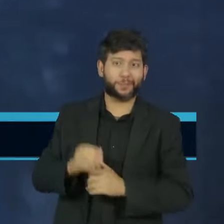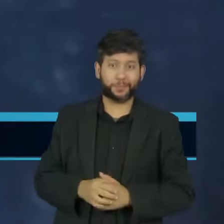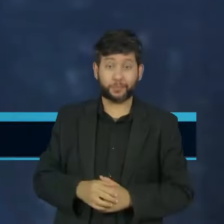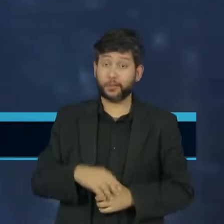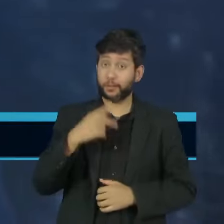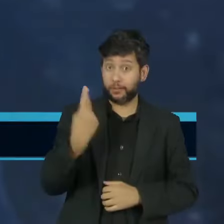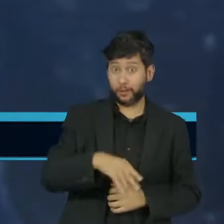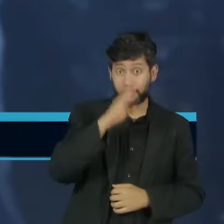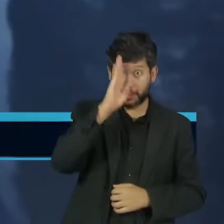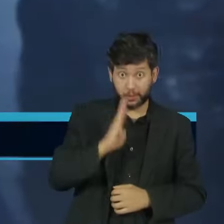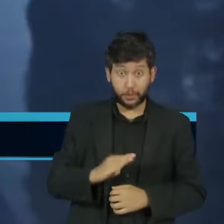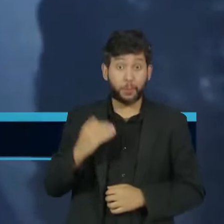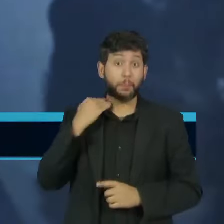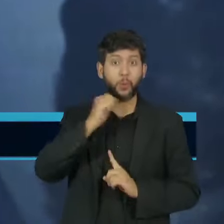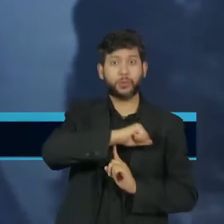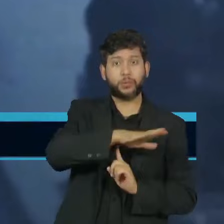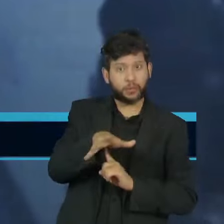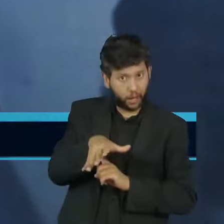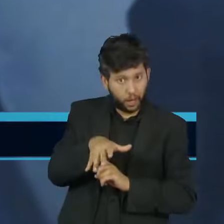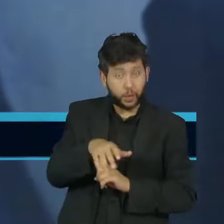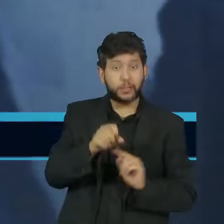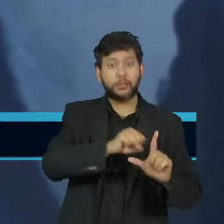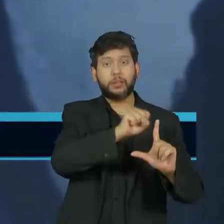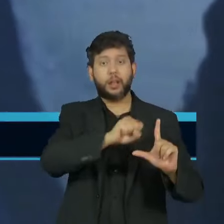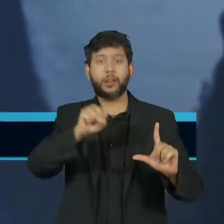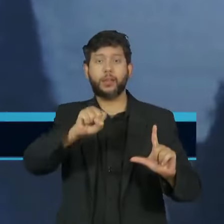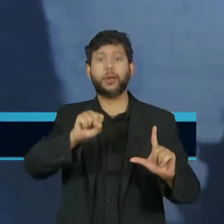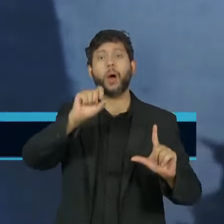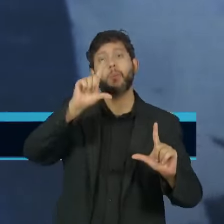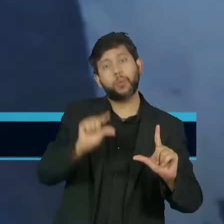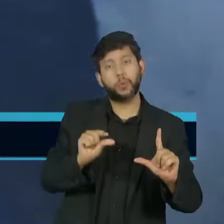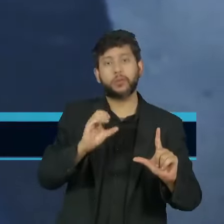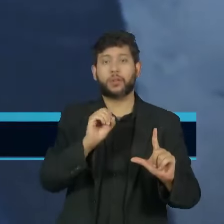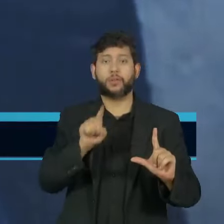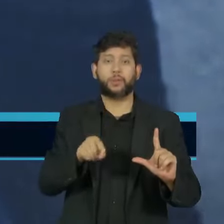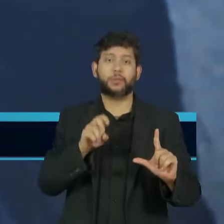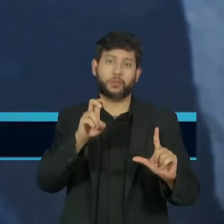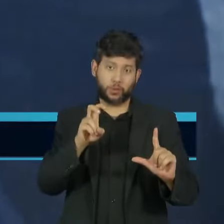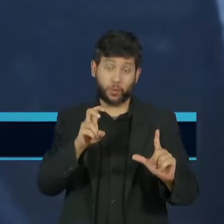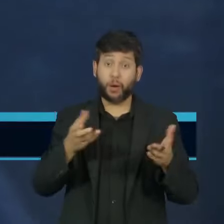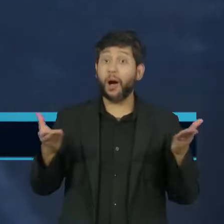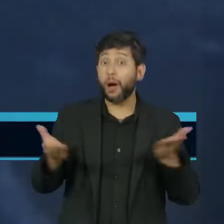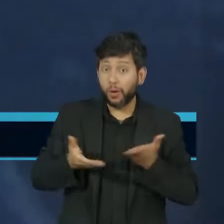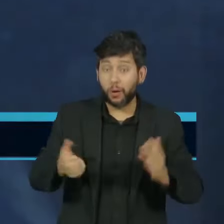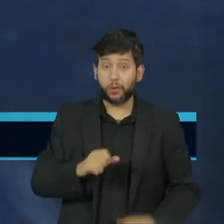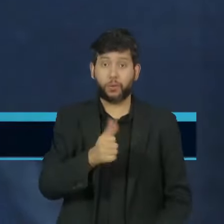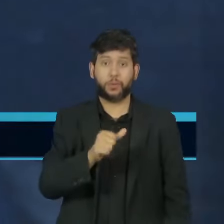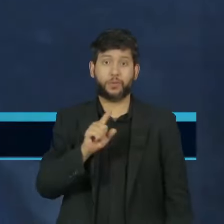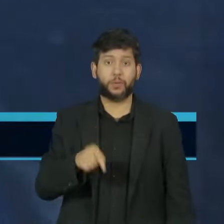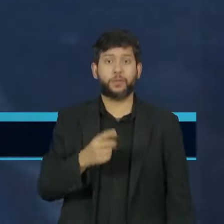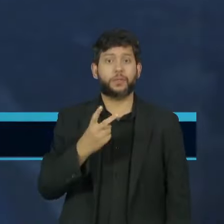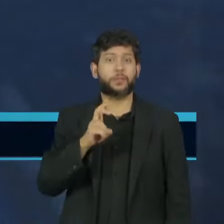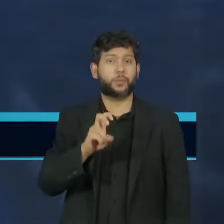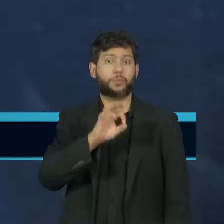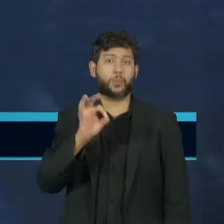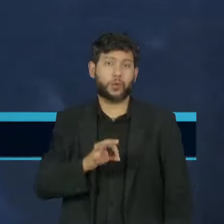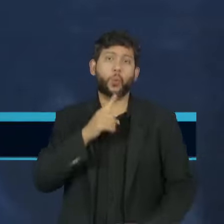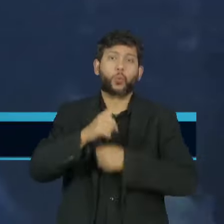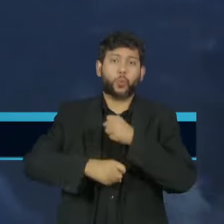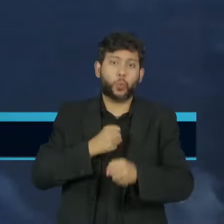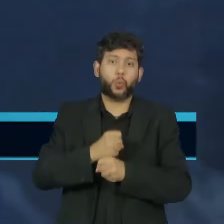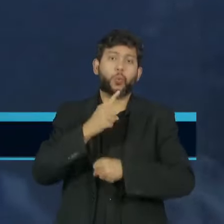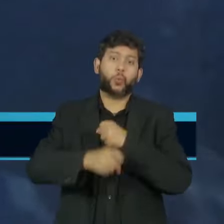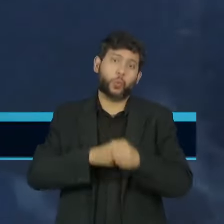cortou a Selic em meio ponto percentual, que agora está em 11,25% ao ano e indica